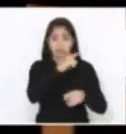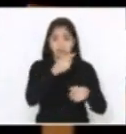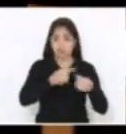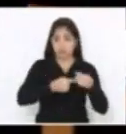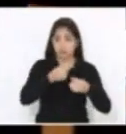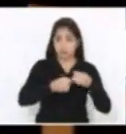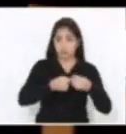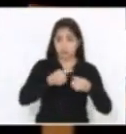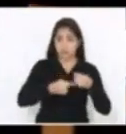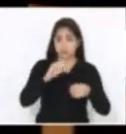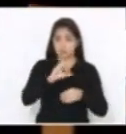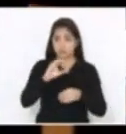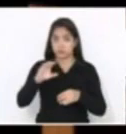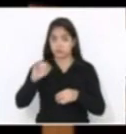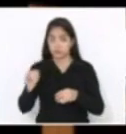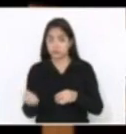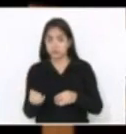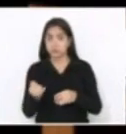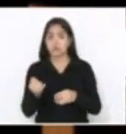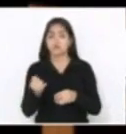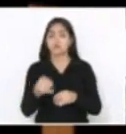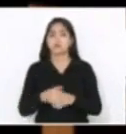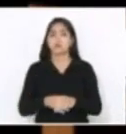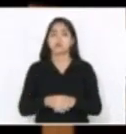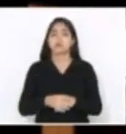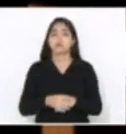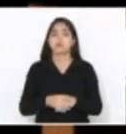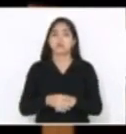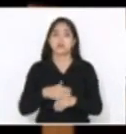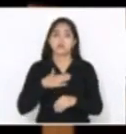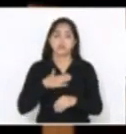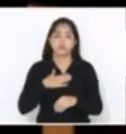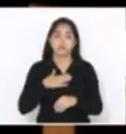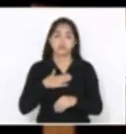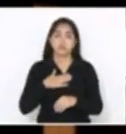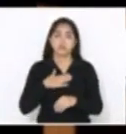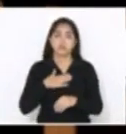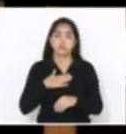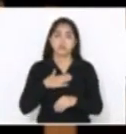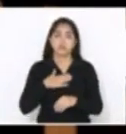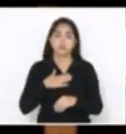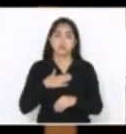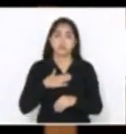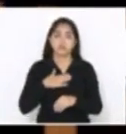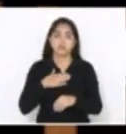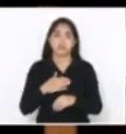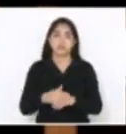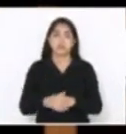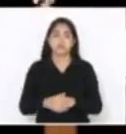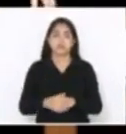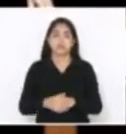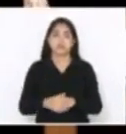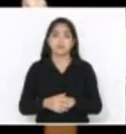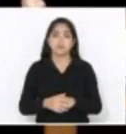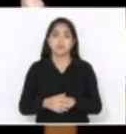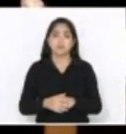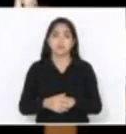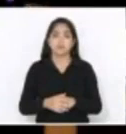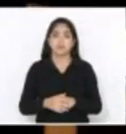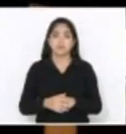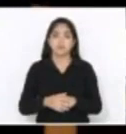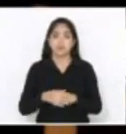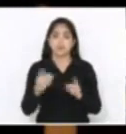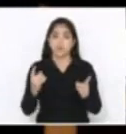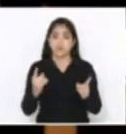Justiça. Eu sou a princípio e por princípio contra